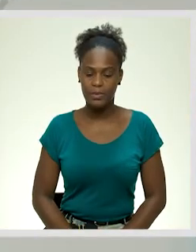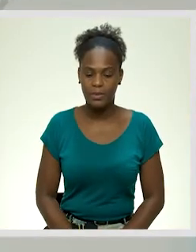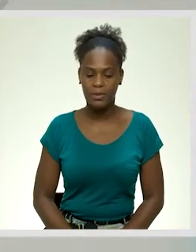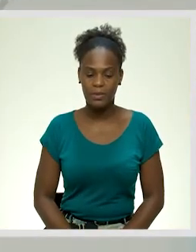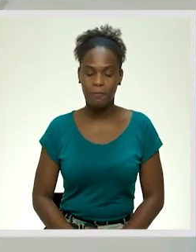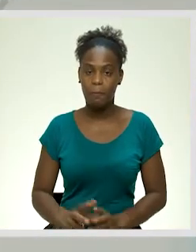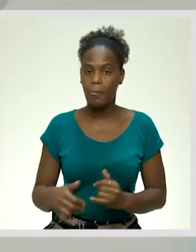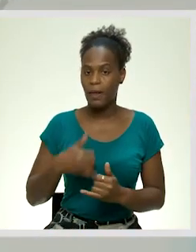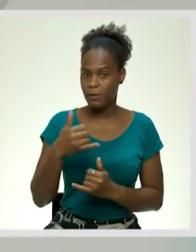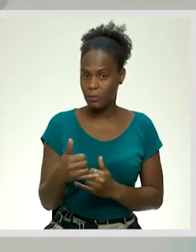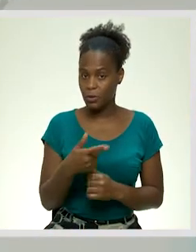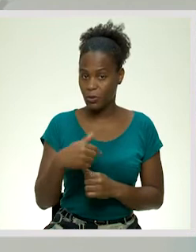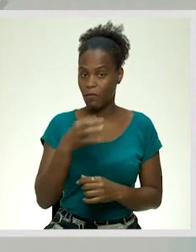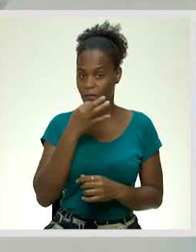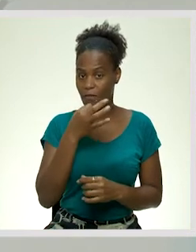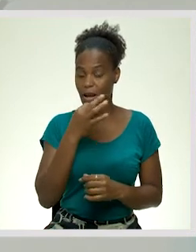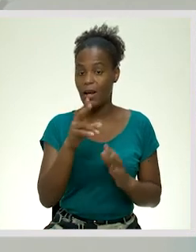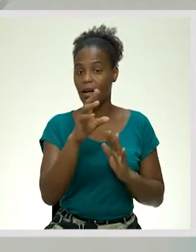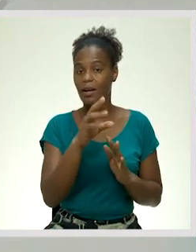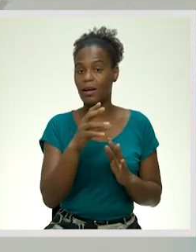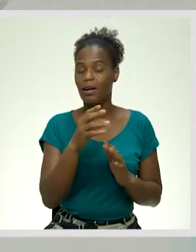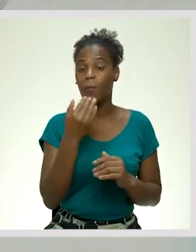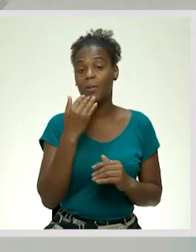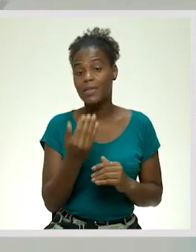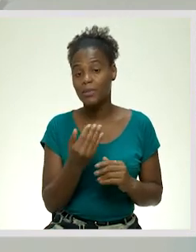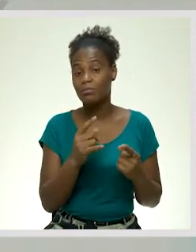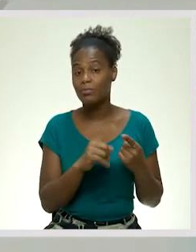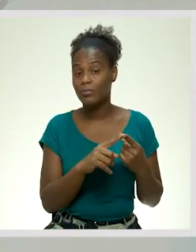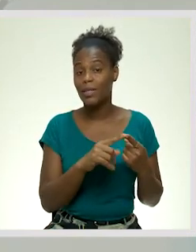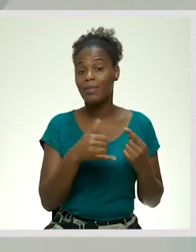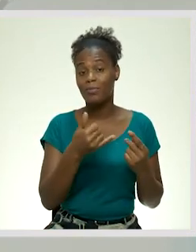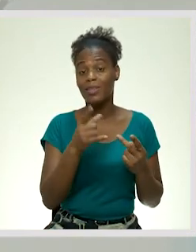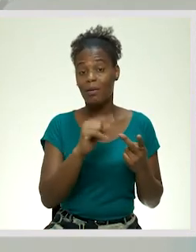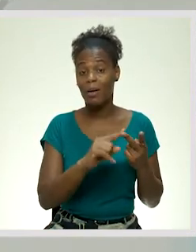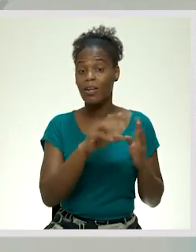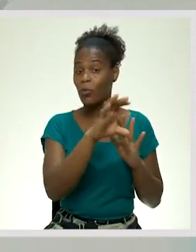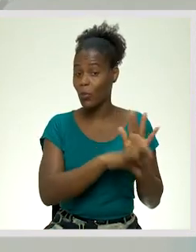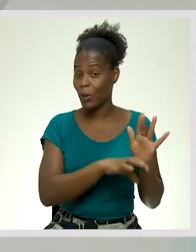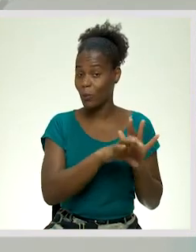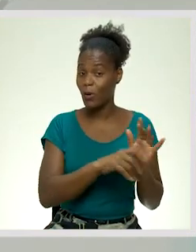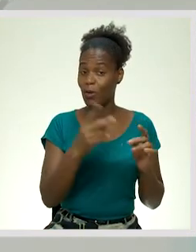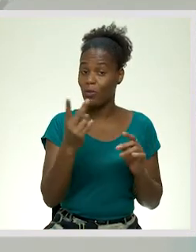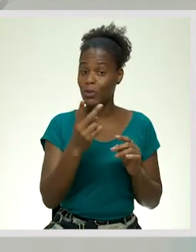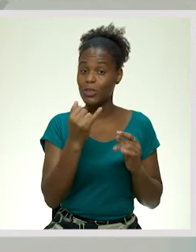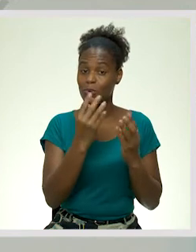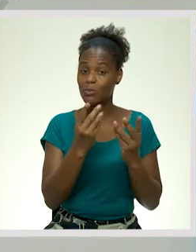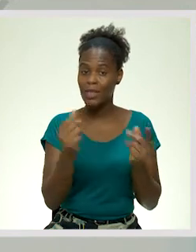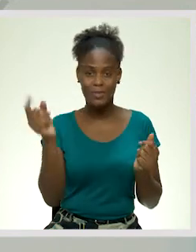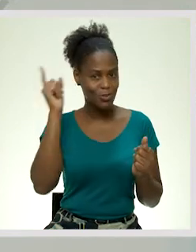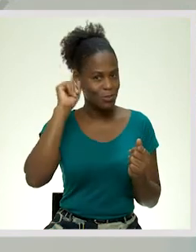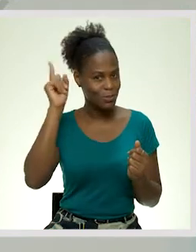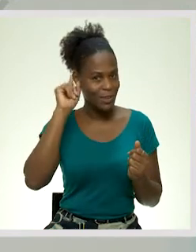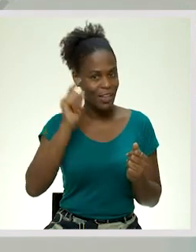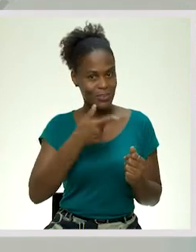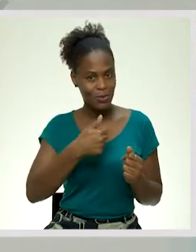Depois de falarmos do requerimento e de falarmos do currículo VT, dois importantes instrumentos